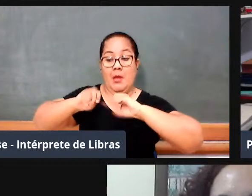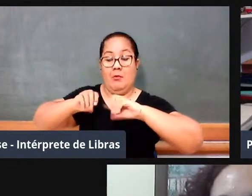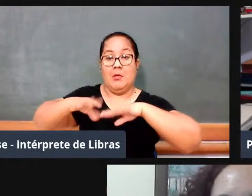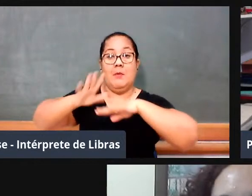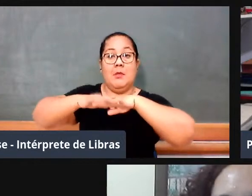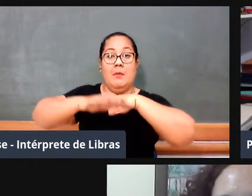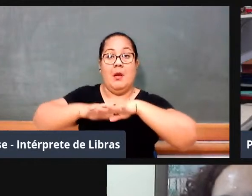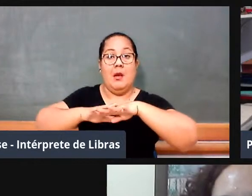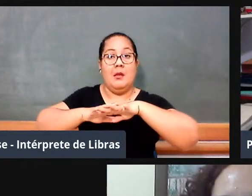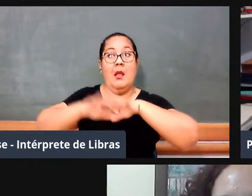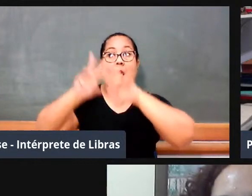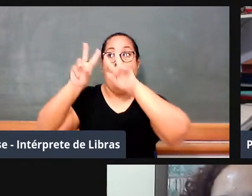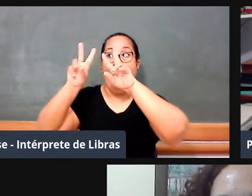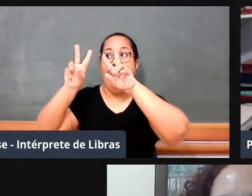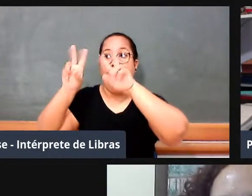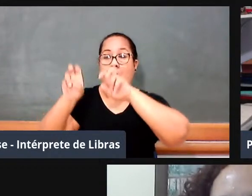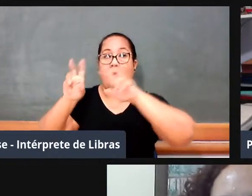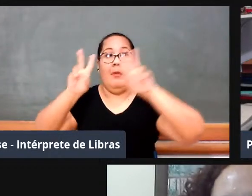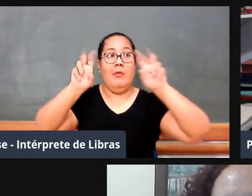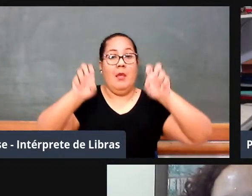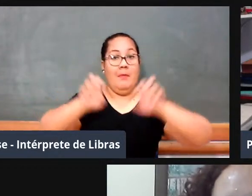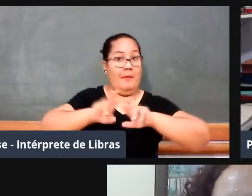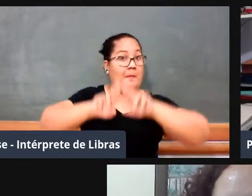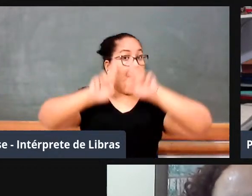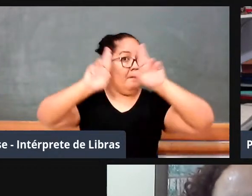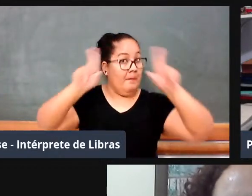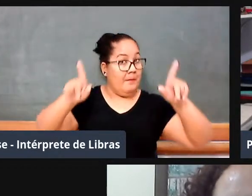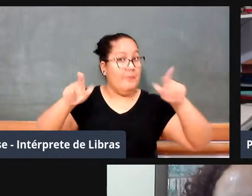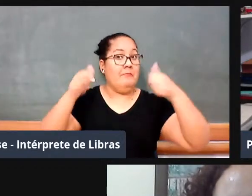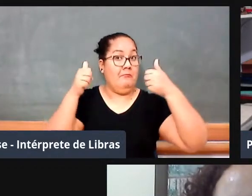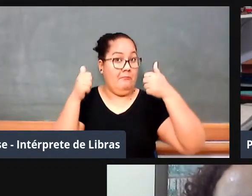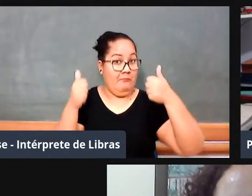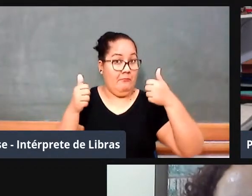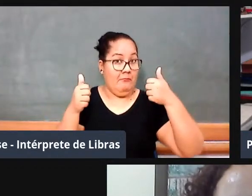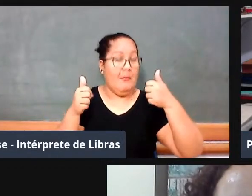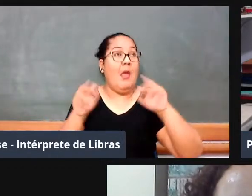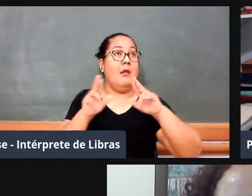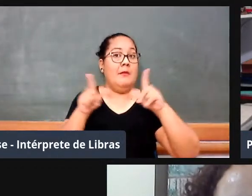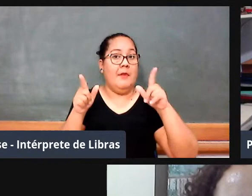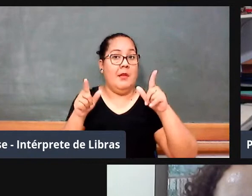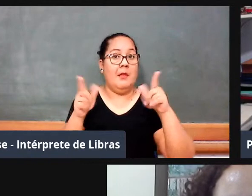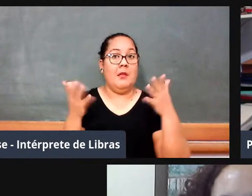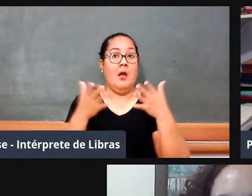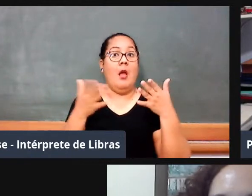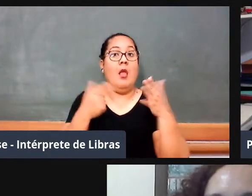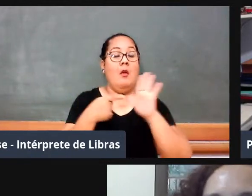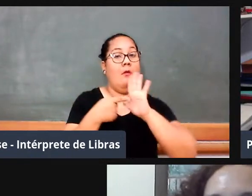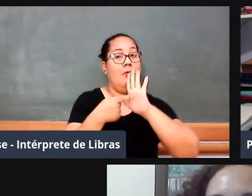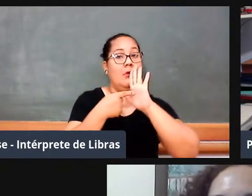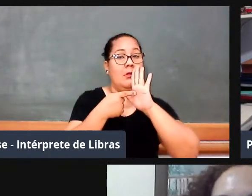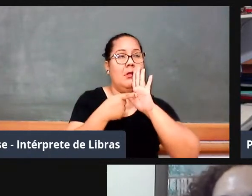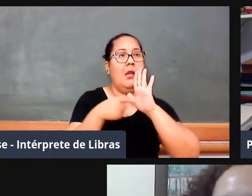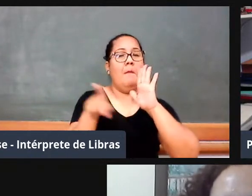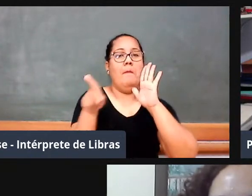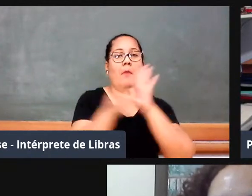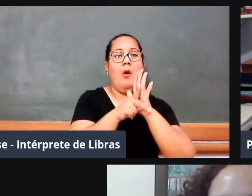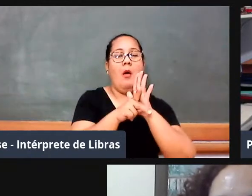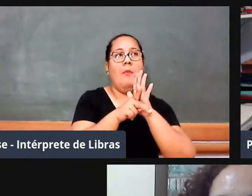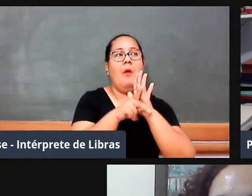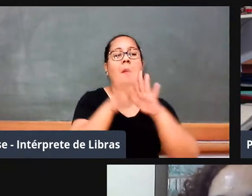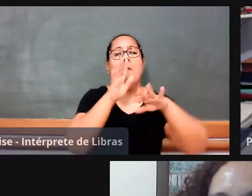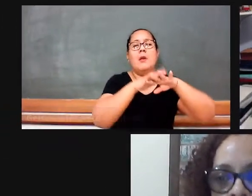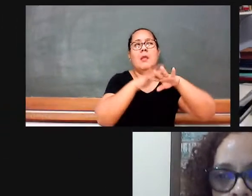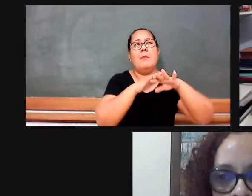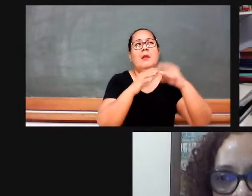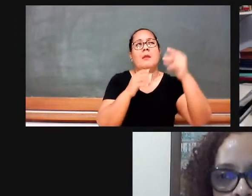a história da matemática, nós estamos falando do desenvolvimento das teorias matemáticas, da matemática enquanto um campo